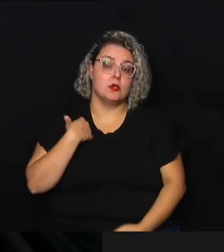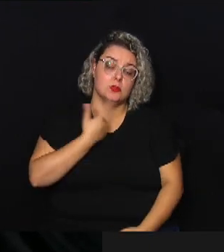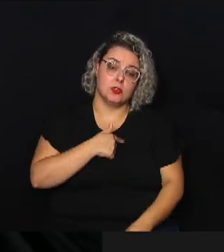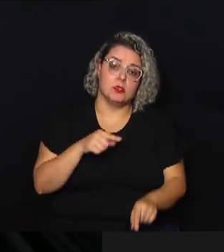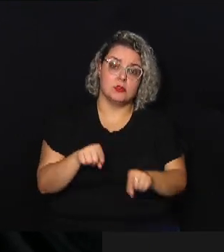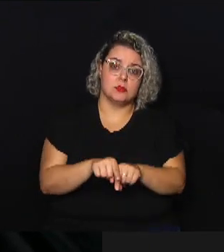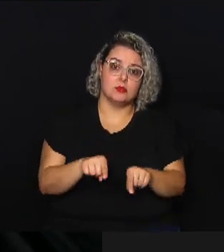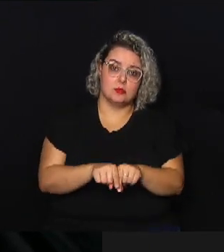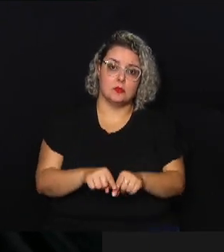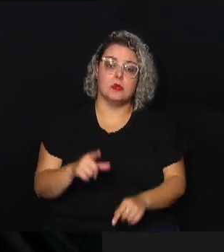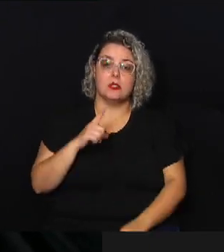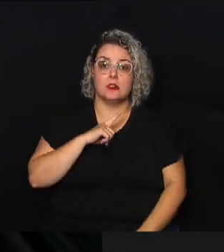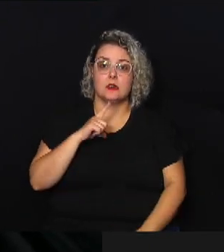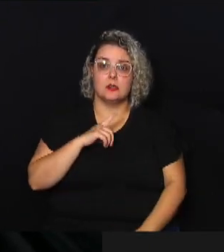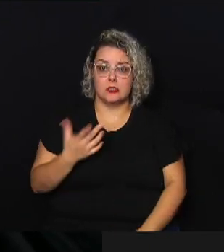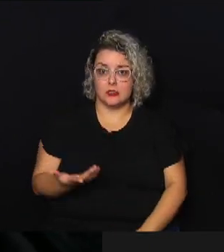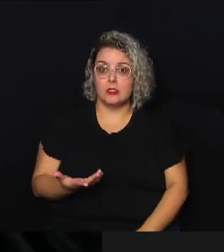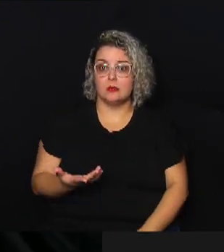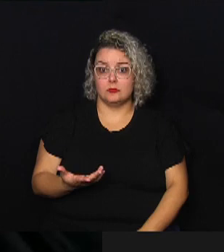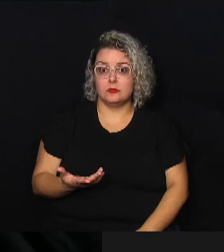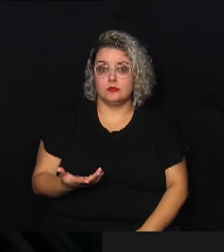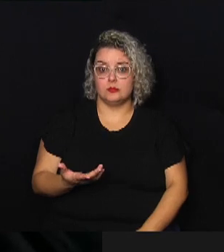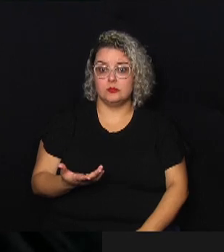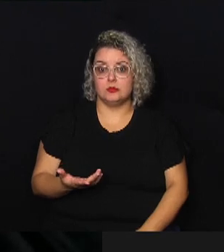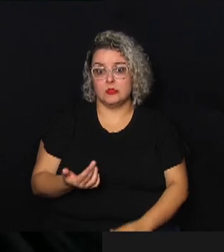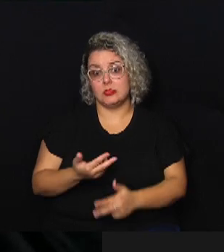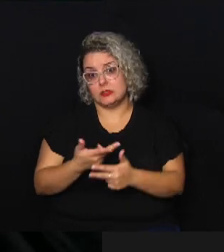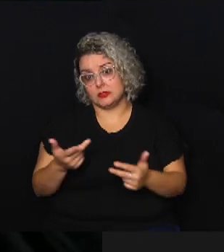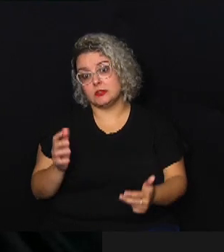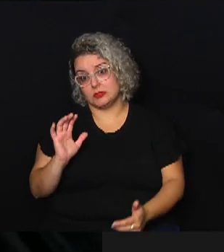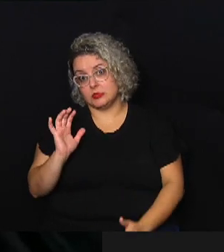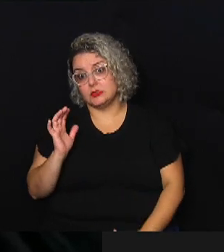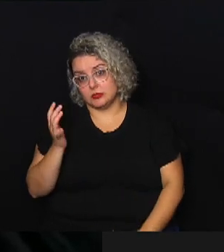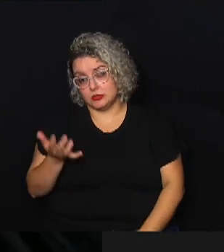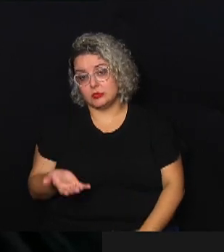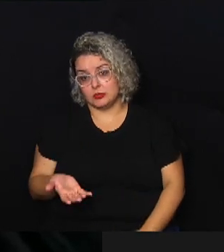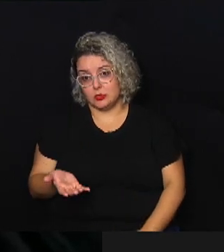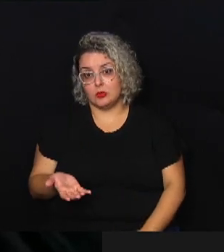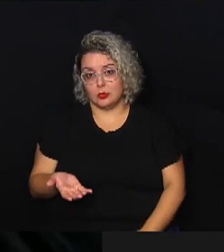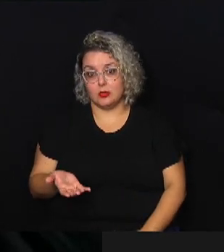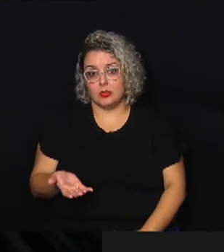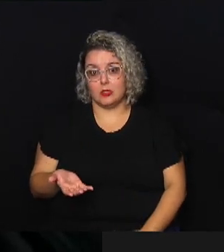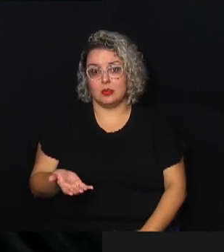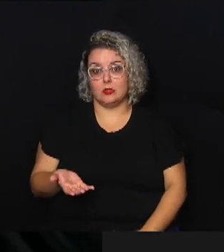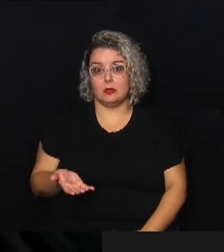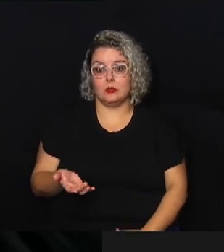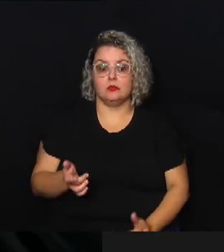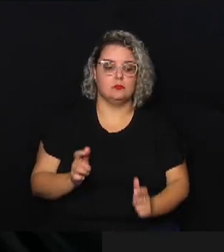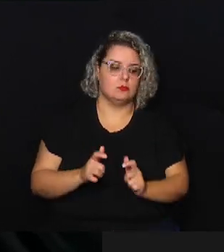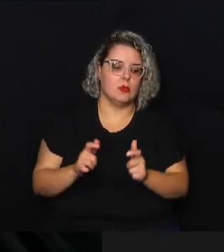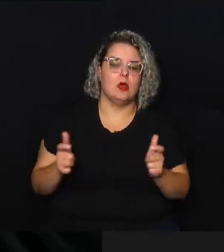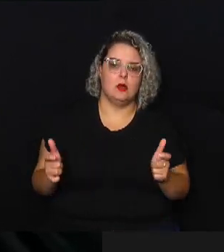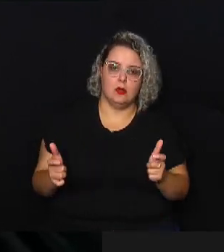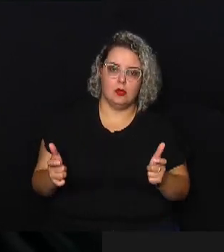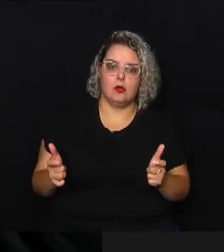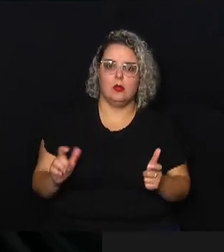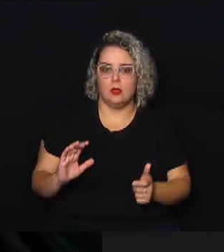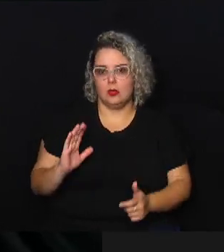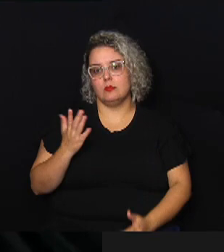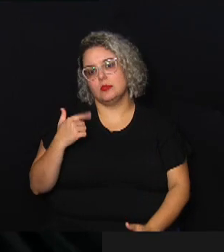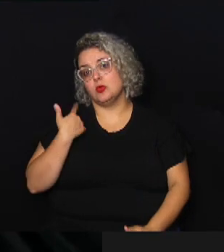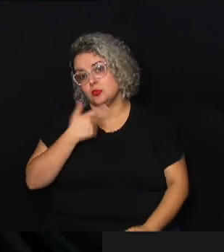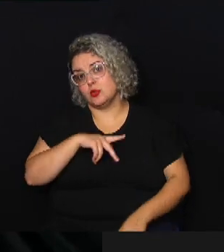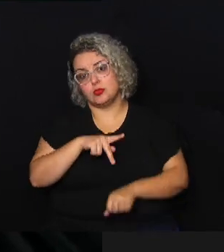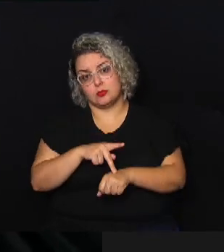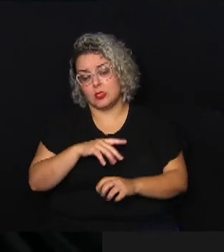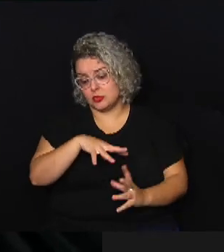a percepção desses eventos ocorrendo com maior frequência no nosso país e no